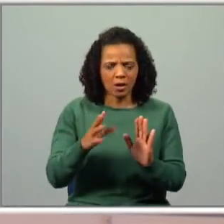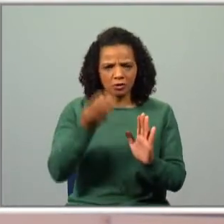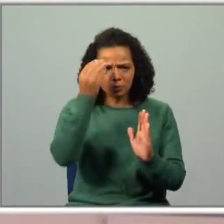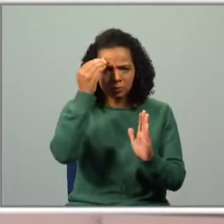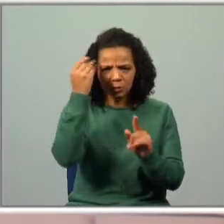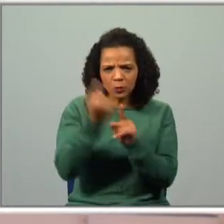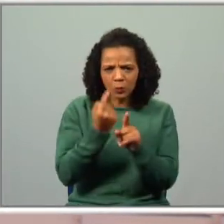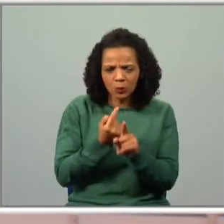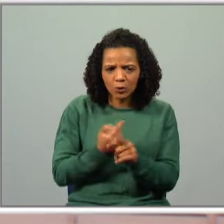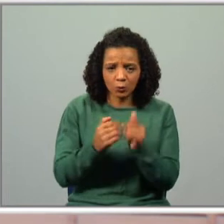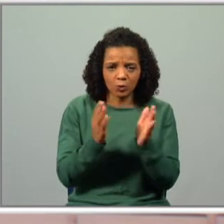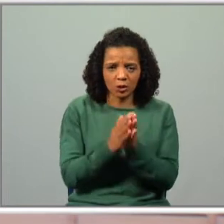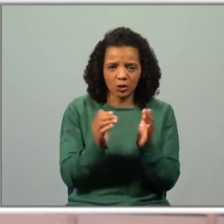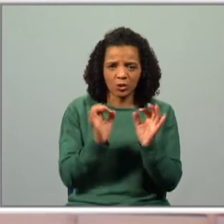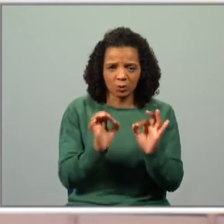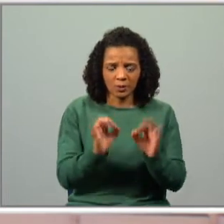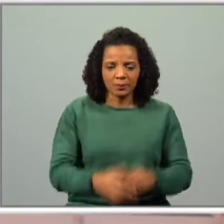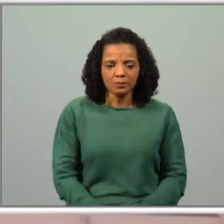aplicámos tudo muito bem. Não foi?